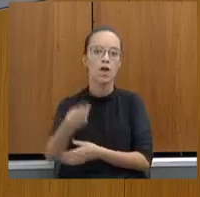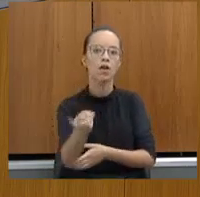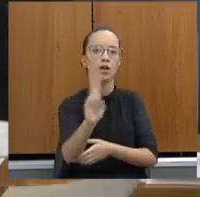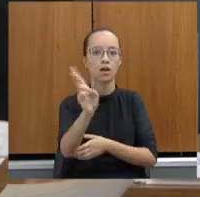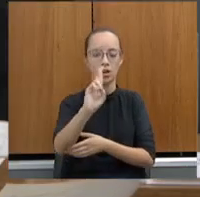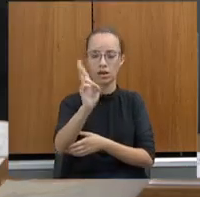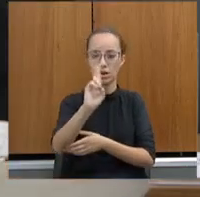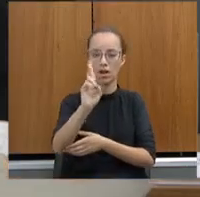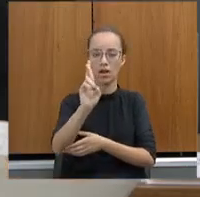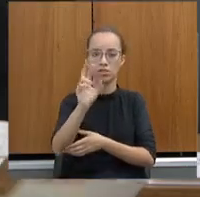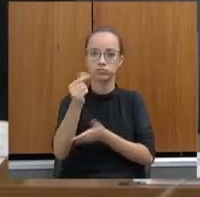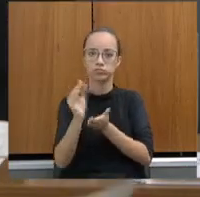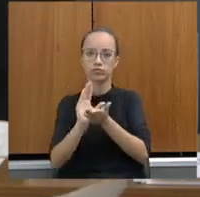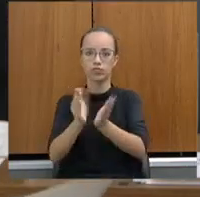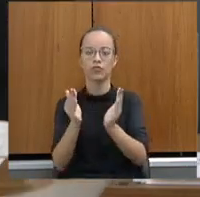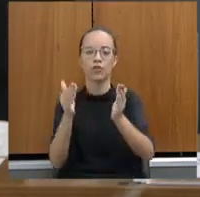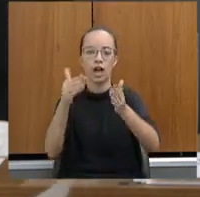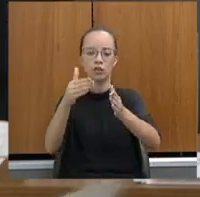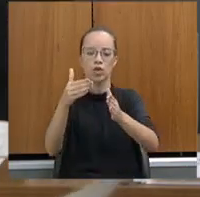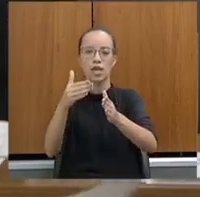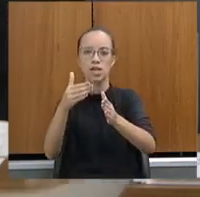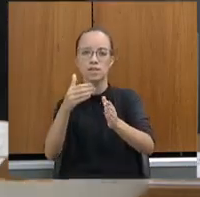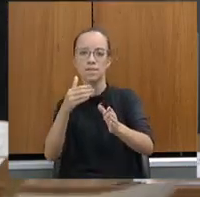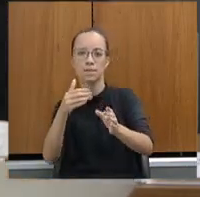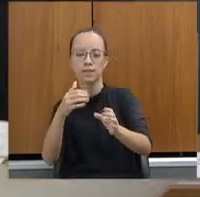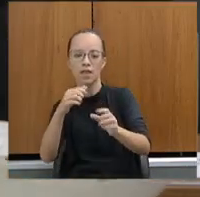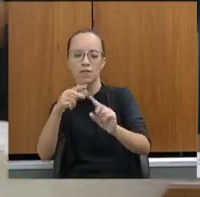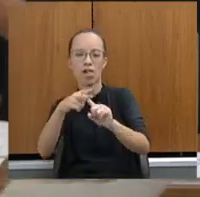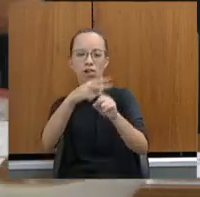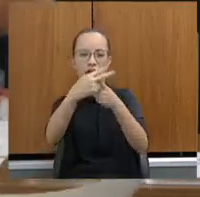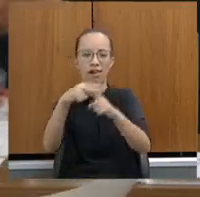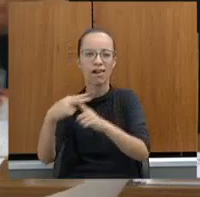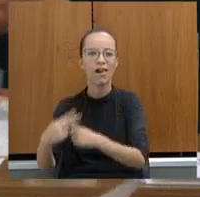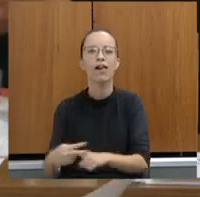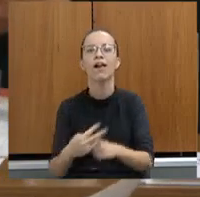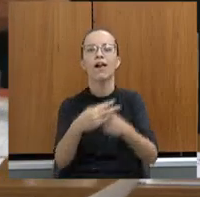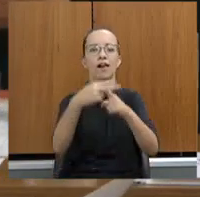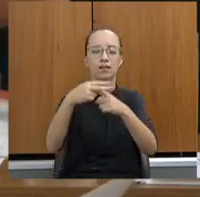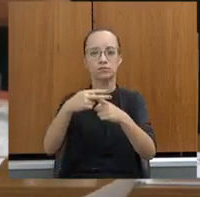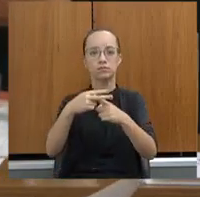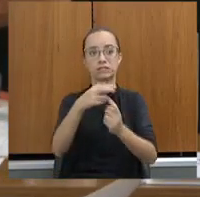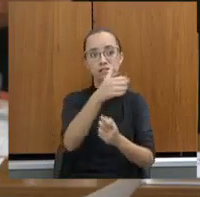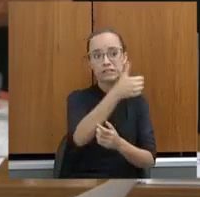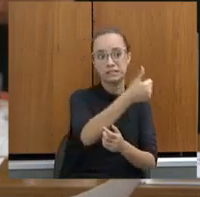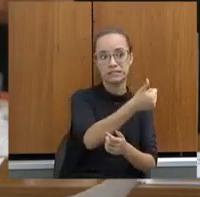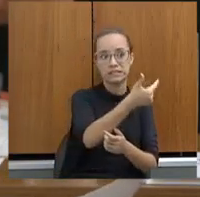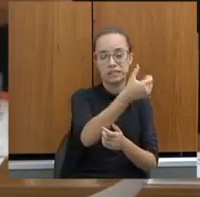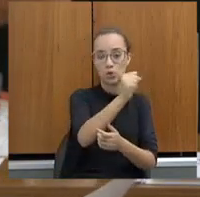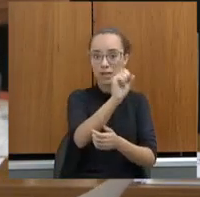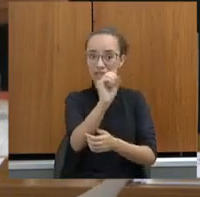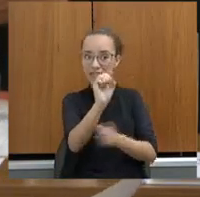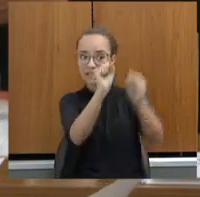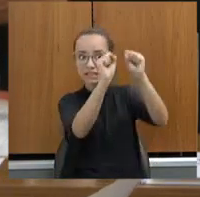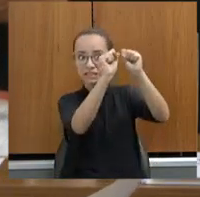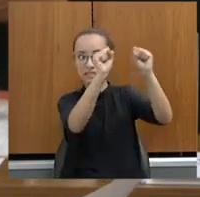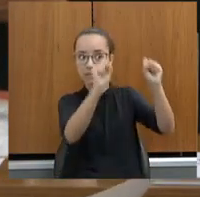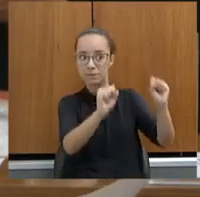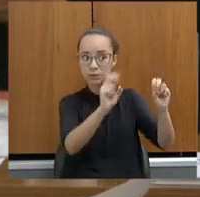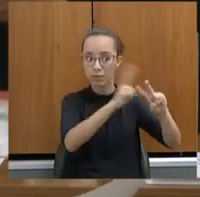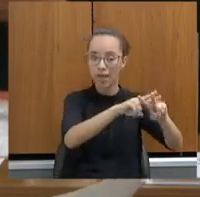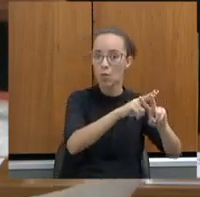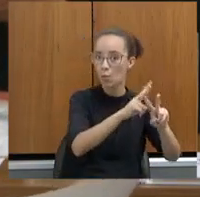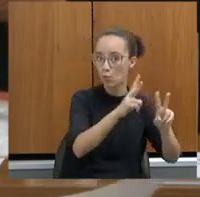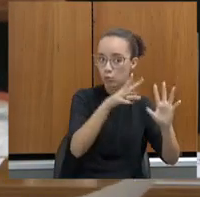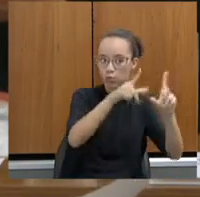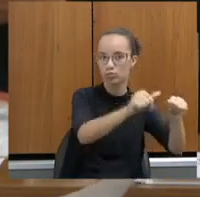que estão sendo destinados a reformas. Obviamente que não consegue se reformar os 180, mais de 180 sistemas prisionais, mas a gente